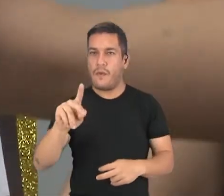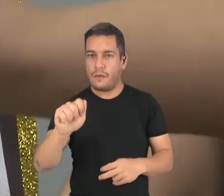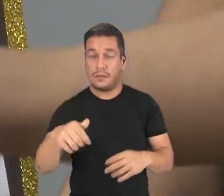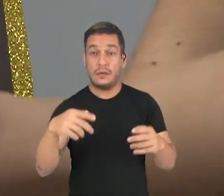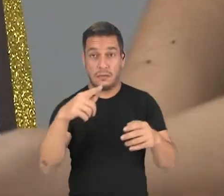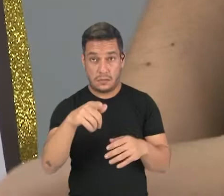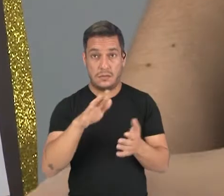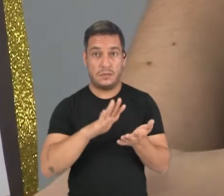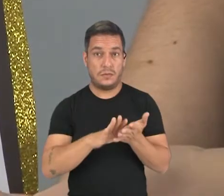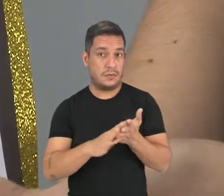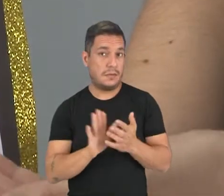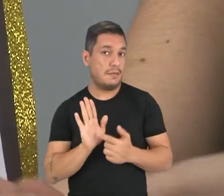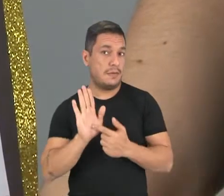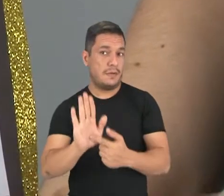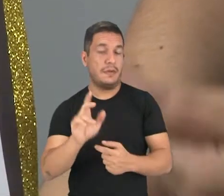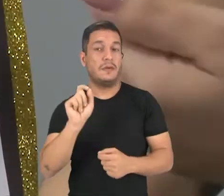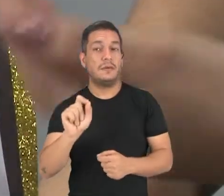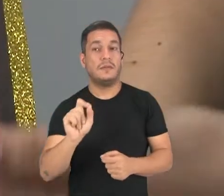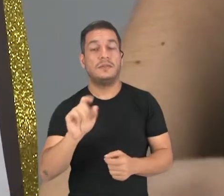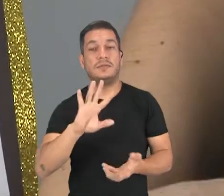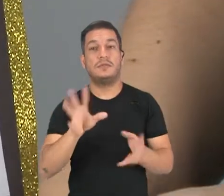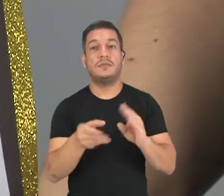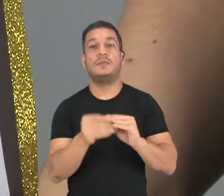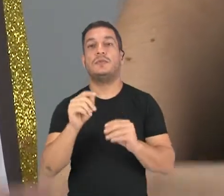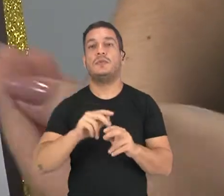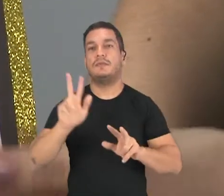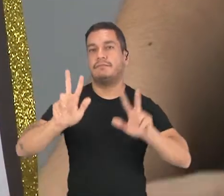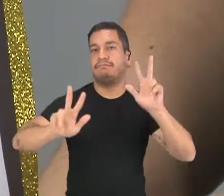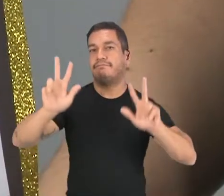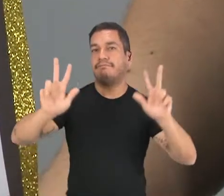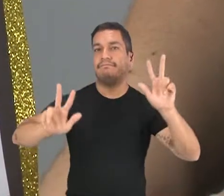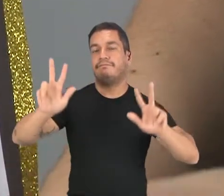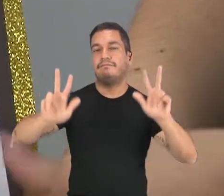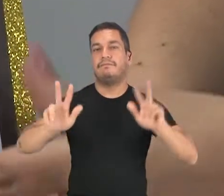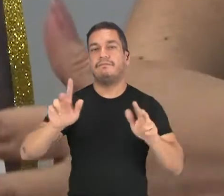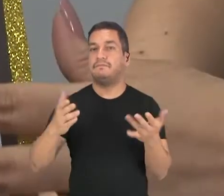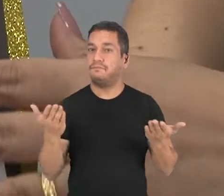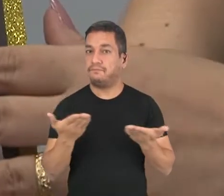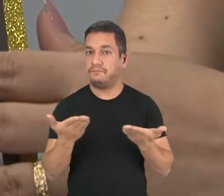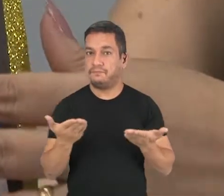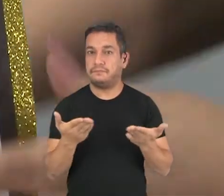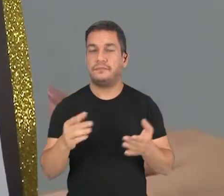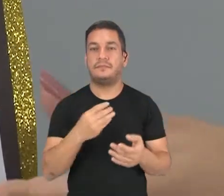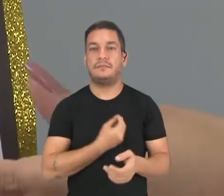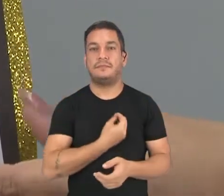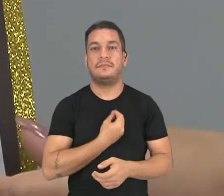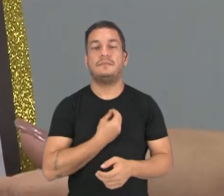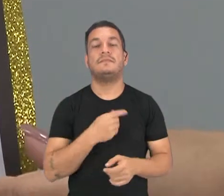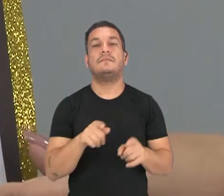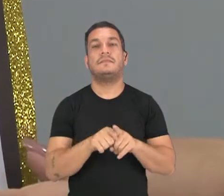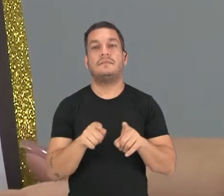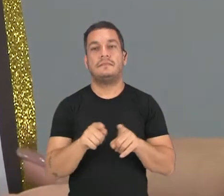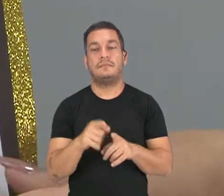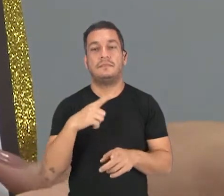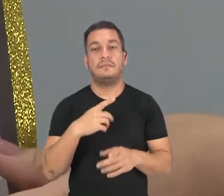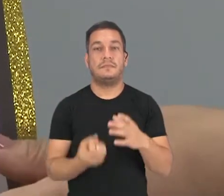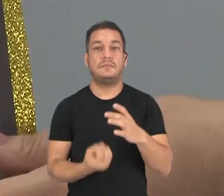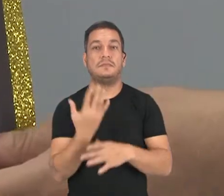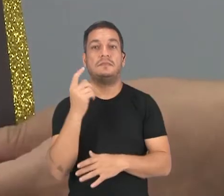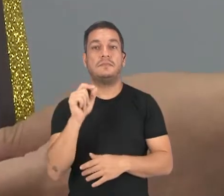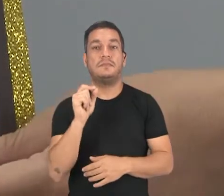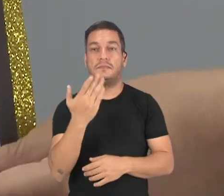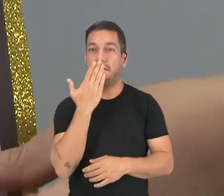E essa daqui é o samba já transformado no carnaval na atualidade, que faz parte também, tem como origem,